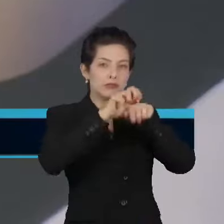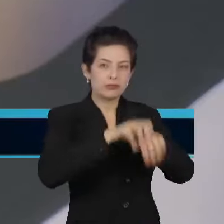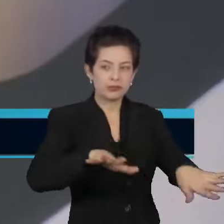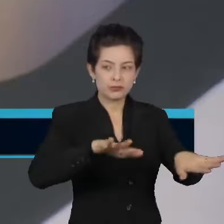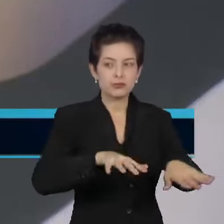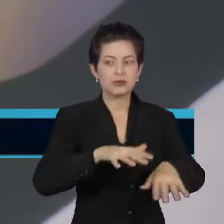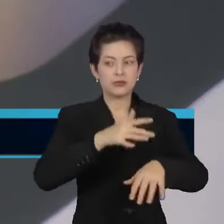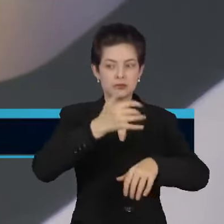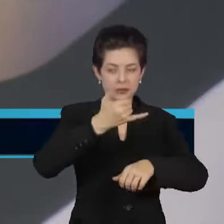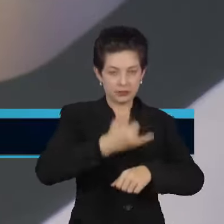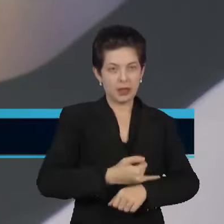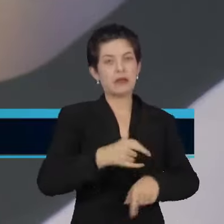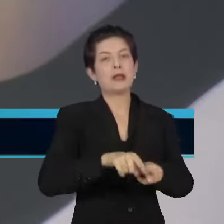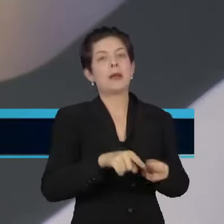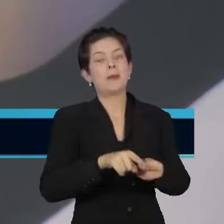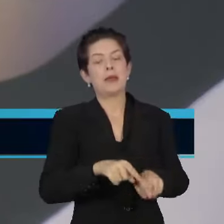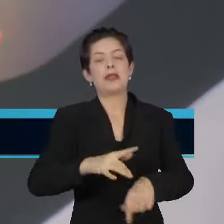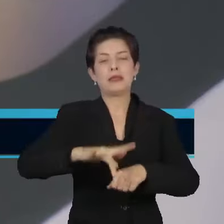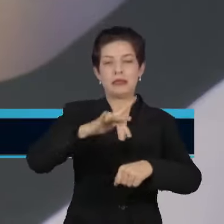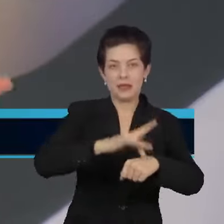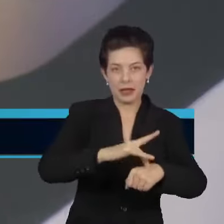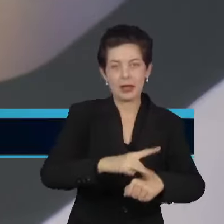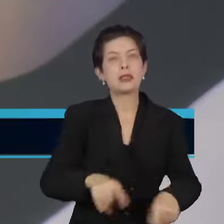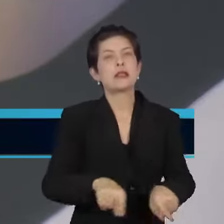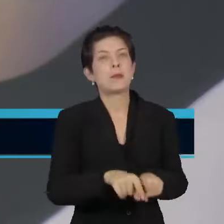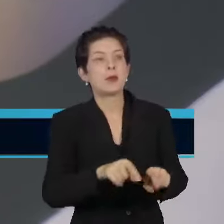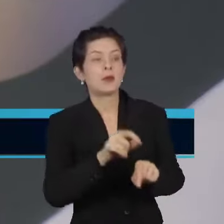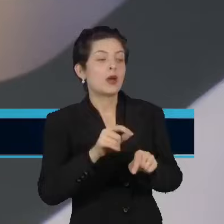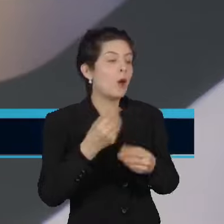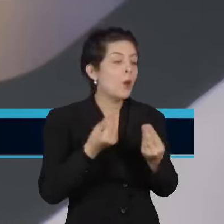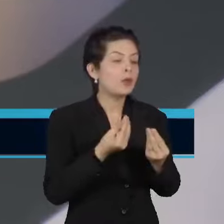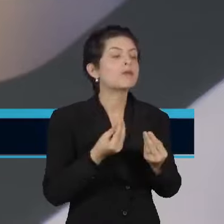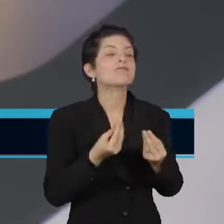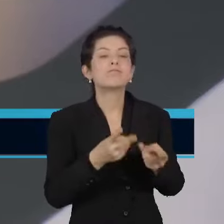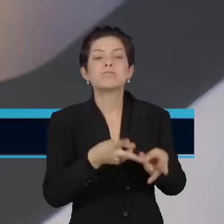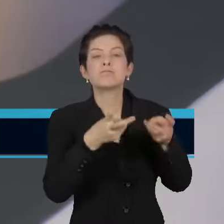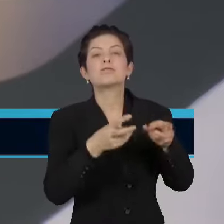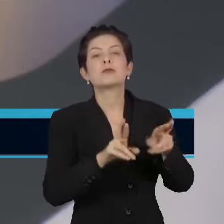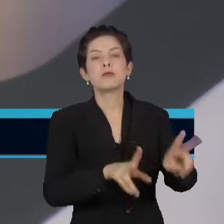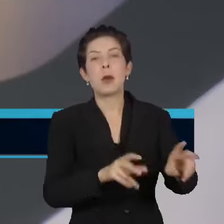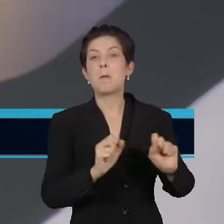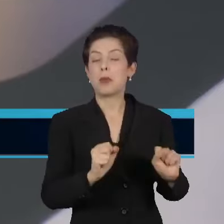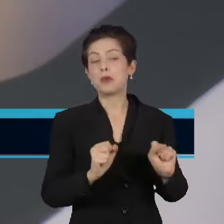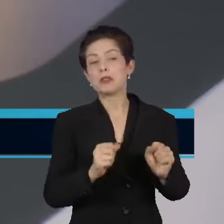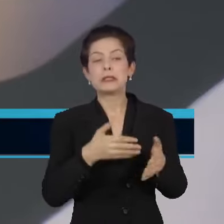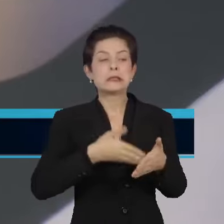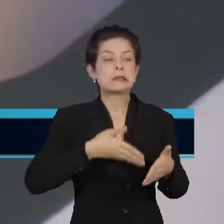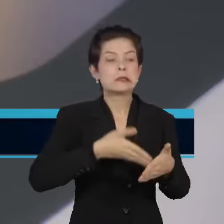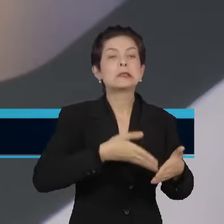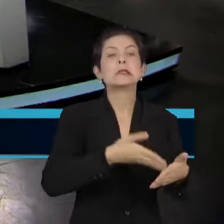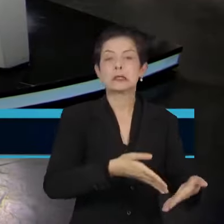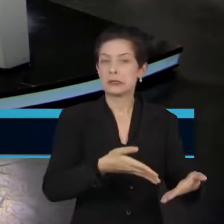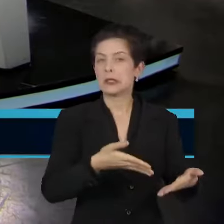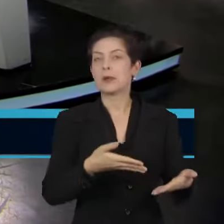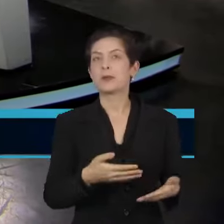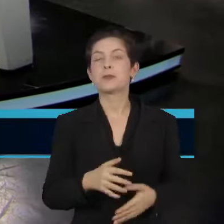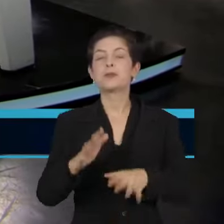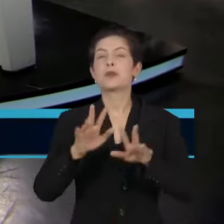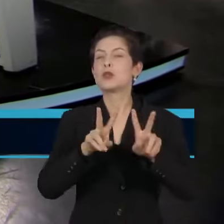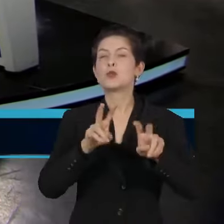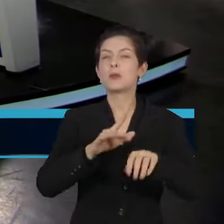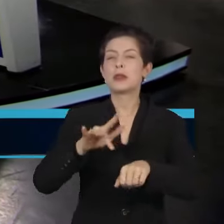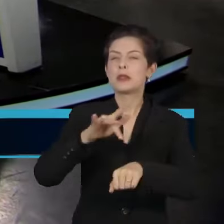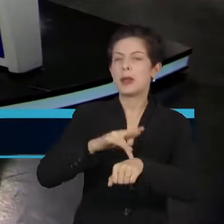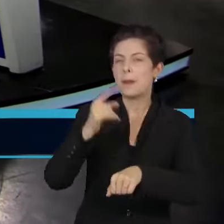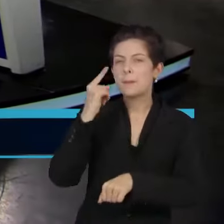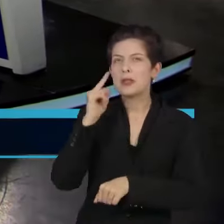e dengue, que é outra doença também, que inclusive para fazer o diagnóstico diferencial, você pode ter uma certa dificuldade. Agora, falando da dengue, que a gente